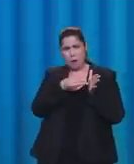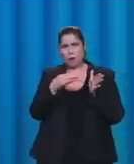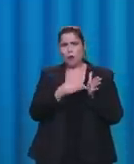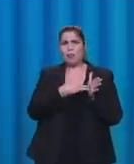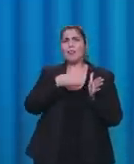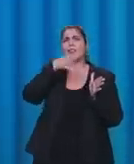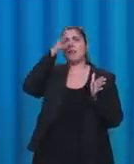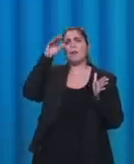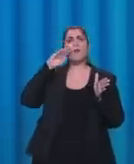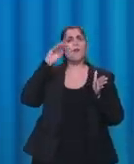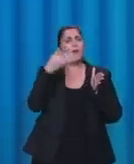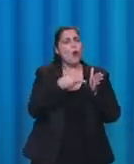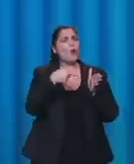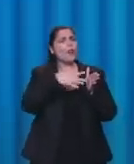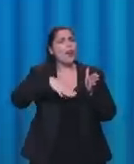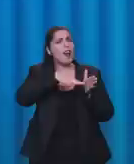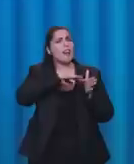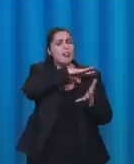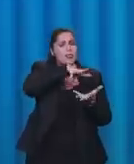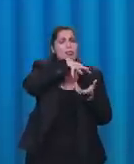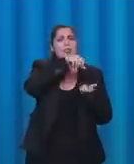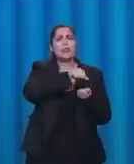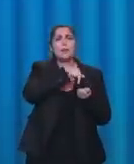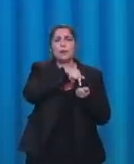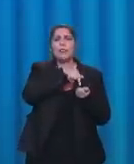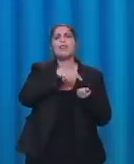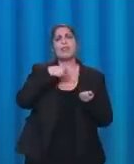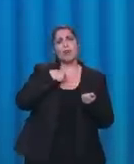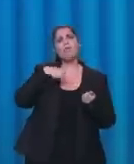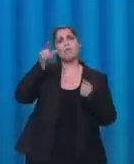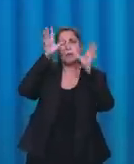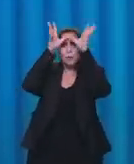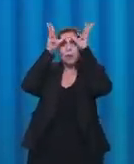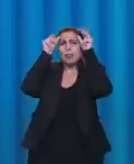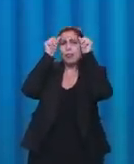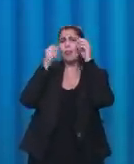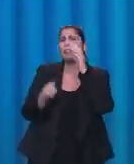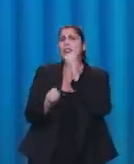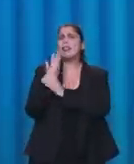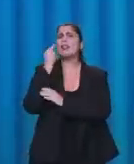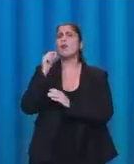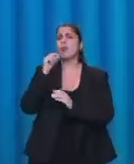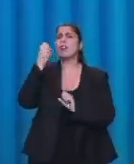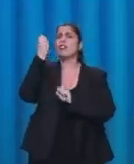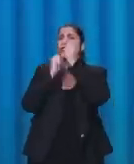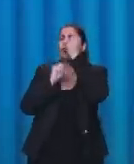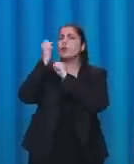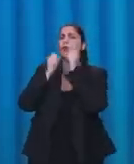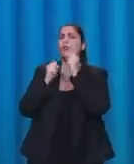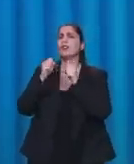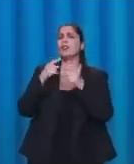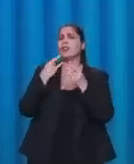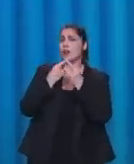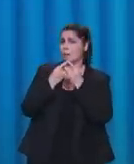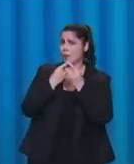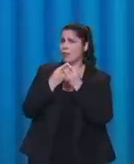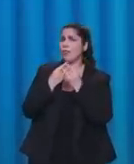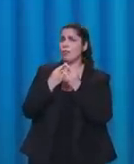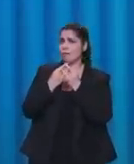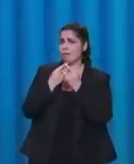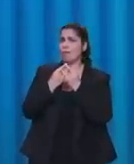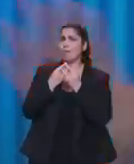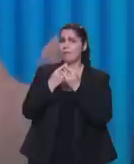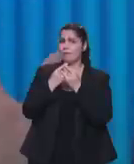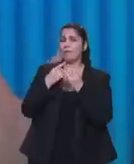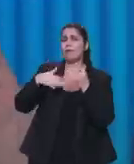Eu fui consigo lá em Cruzeiro do Sul, no Acre, nós inauguramos uma fábrica de camisinha, de preservativos, naquela data,